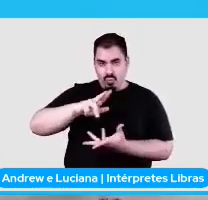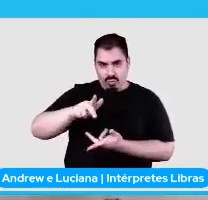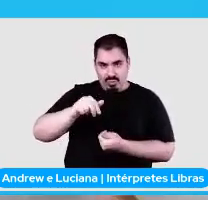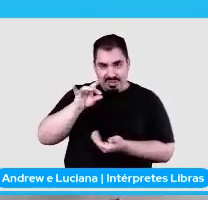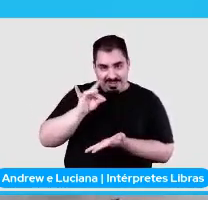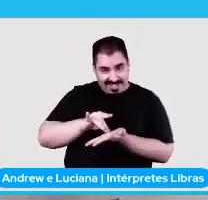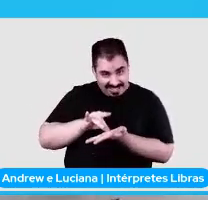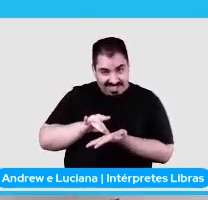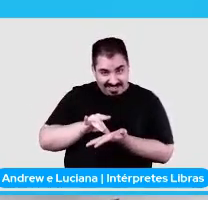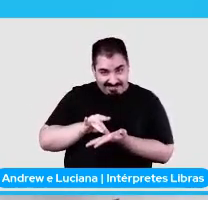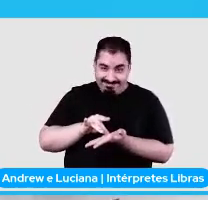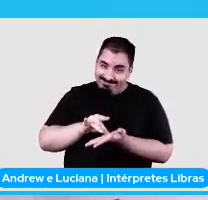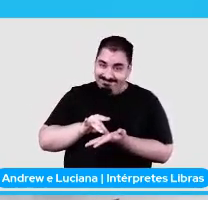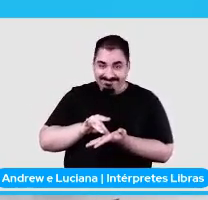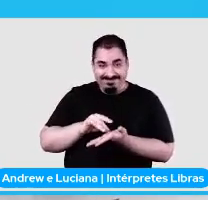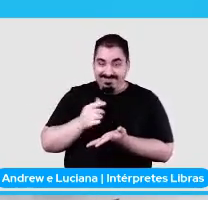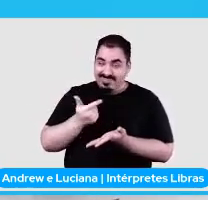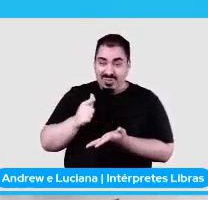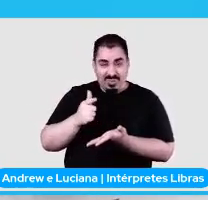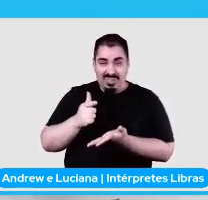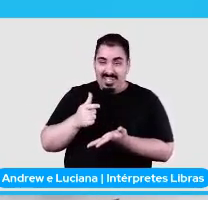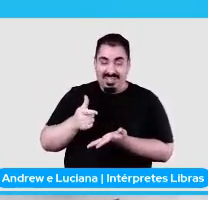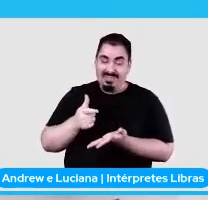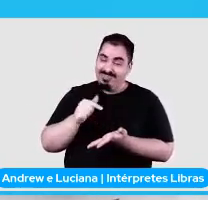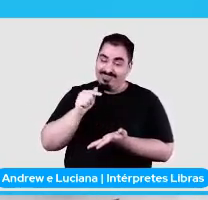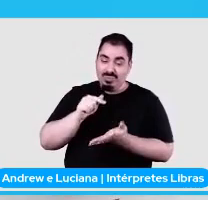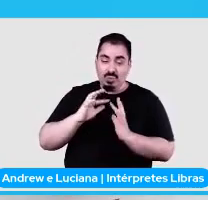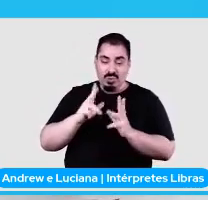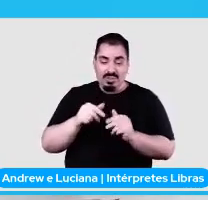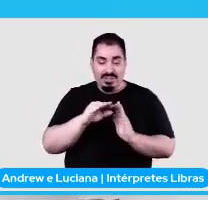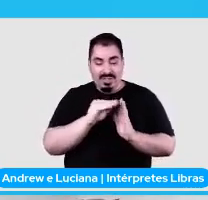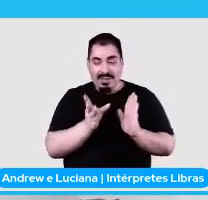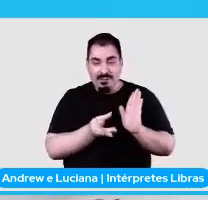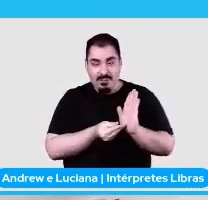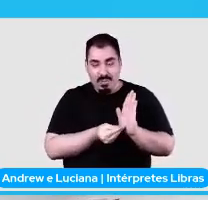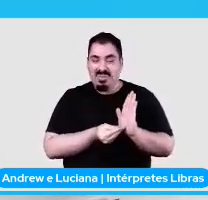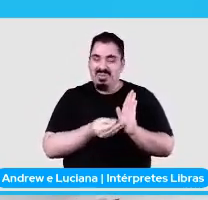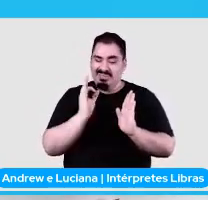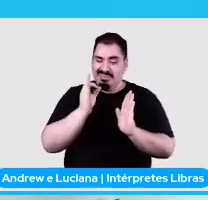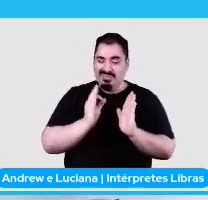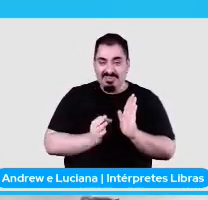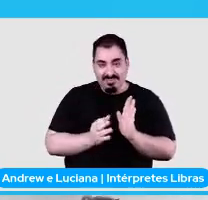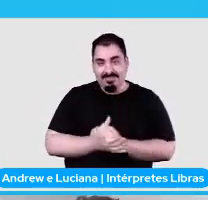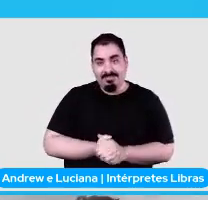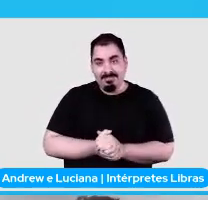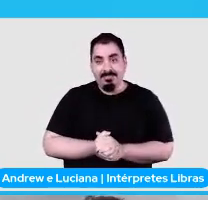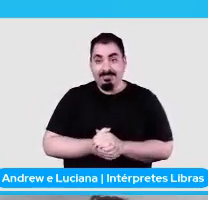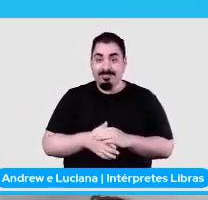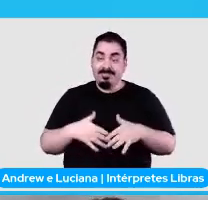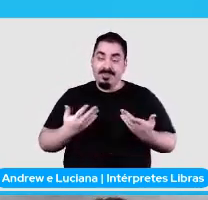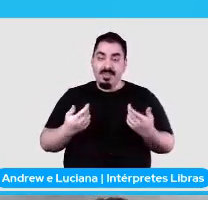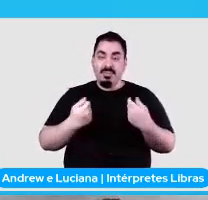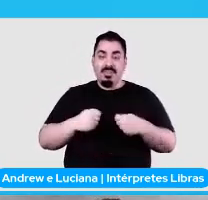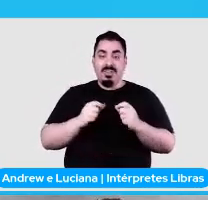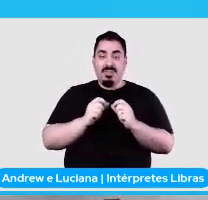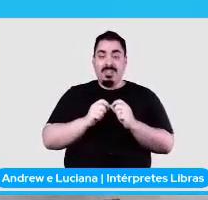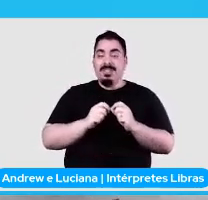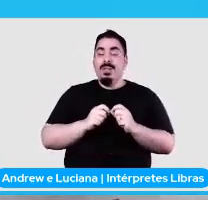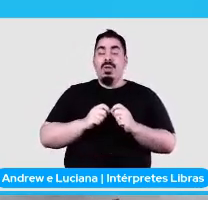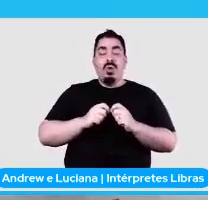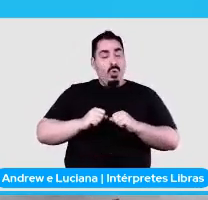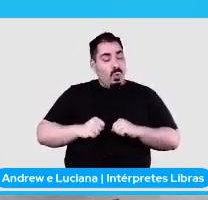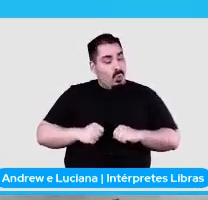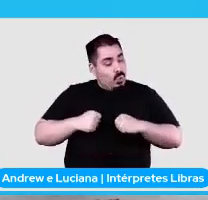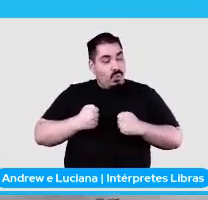para ser trabalhado, né? Então, mas a gente tem que fazer o máximo possível para ter dados de boa